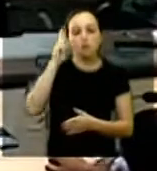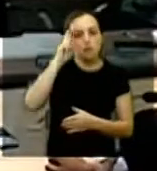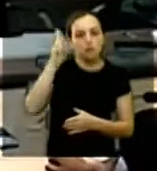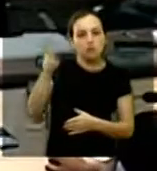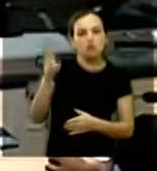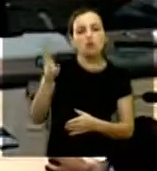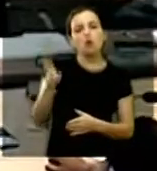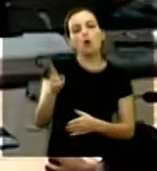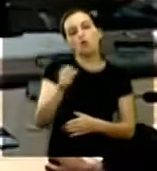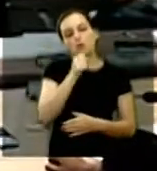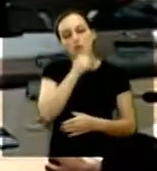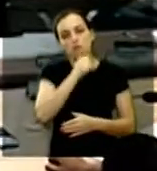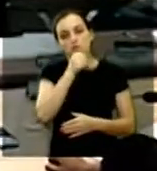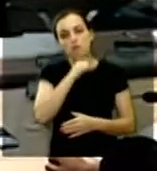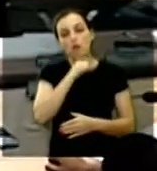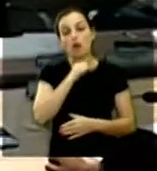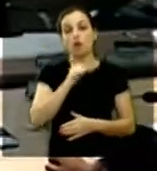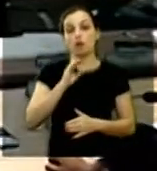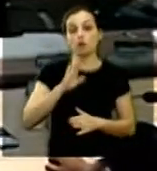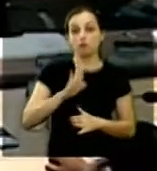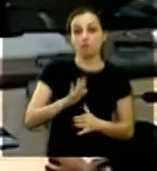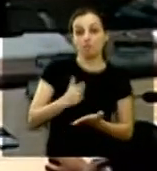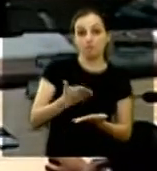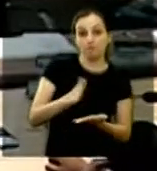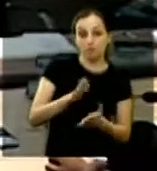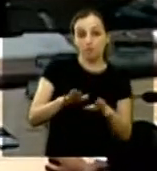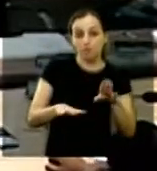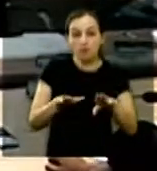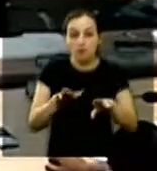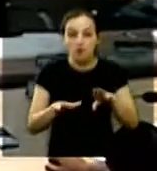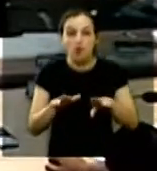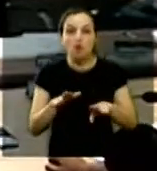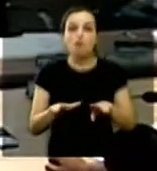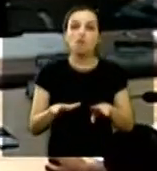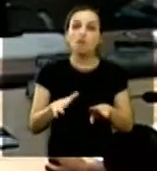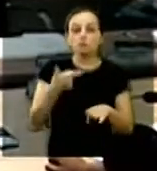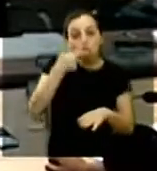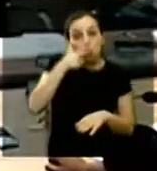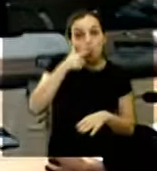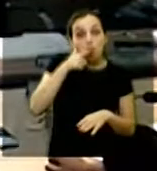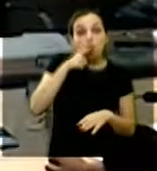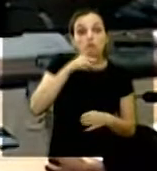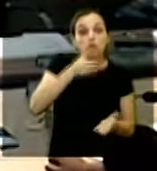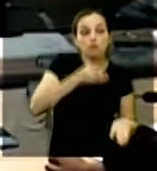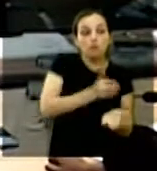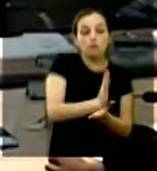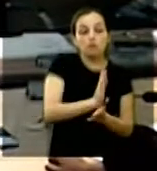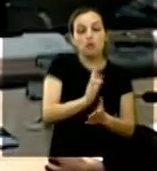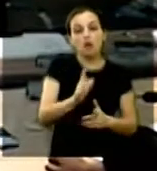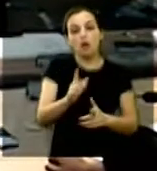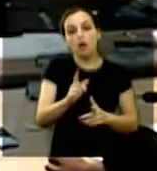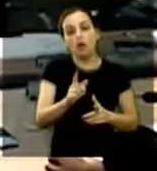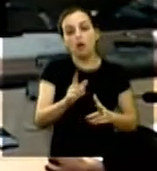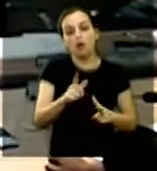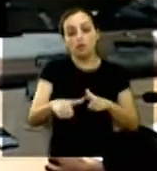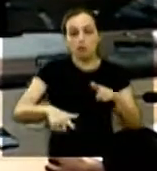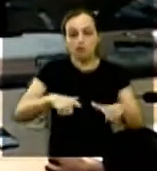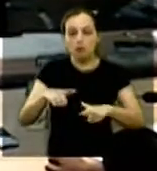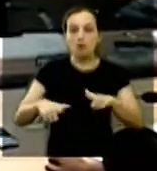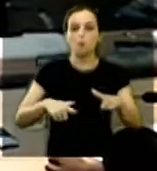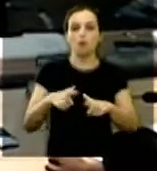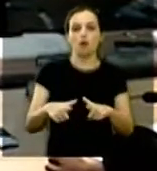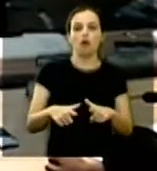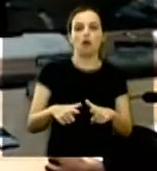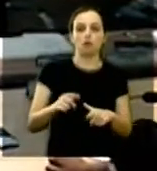já de idade que talvez ele não tenha mais condições de se colocar no mercado de trabalho a sobrevivência